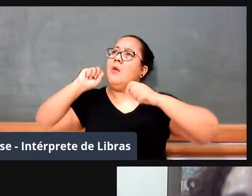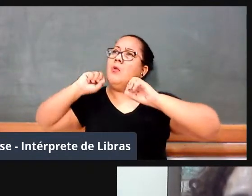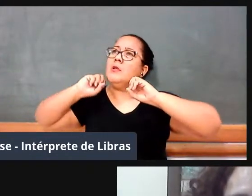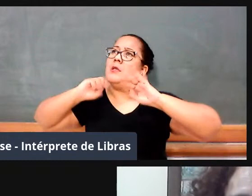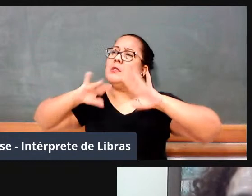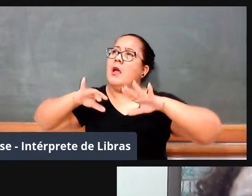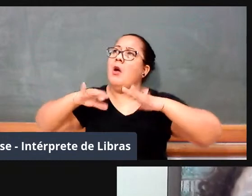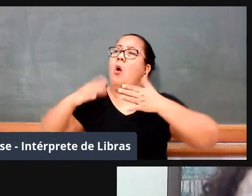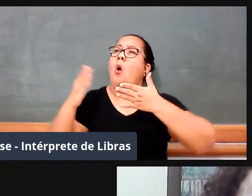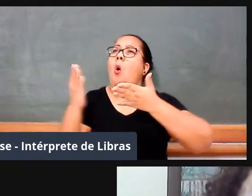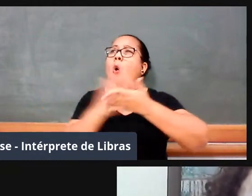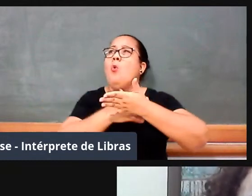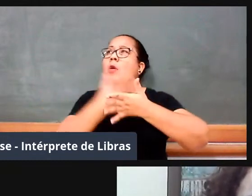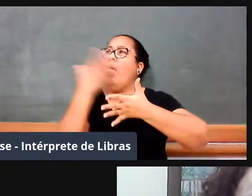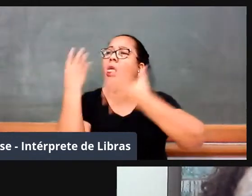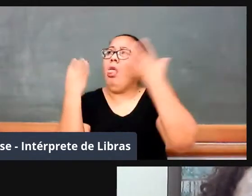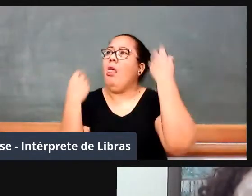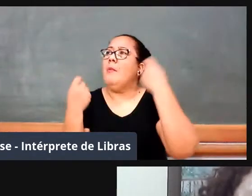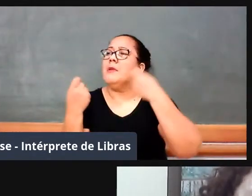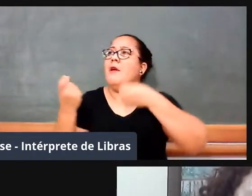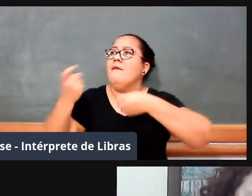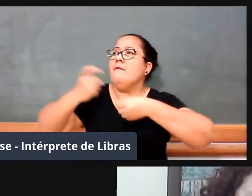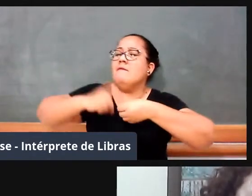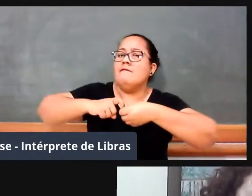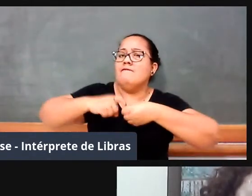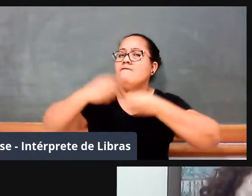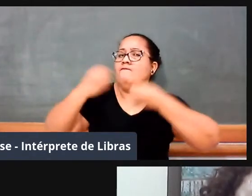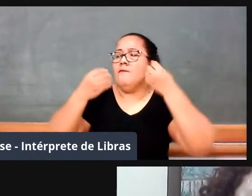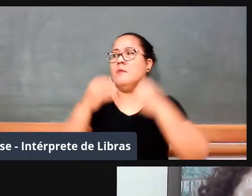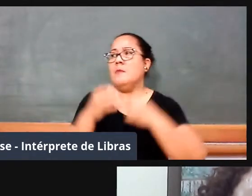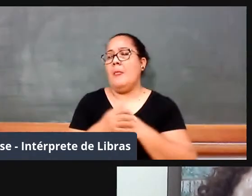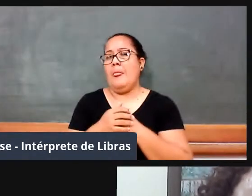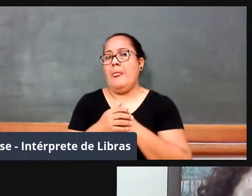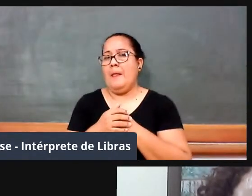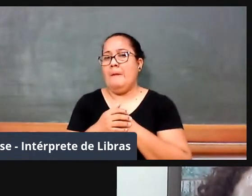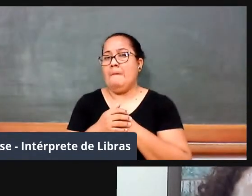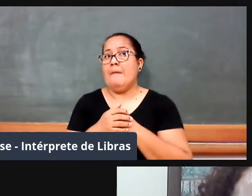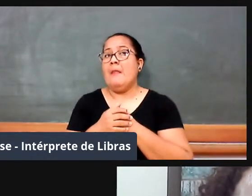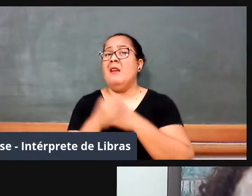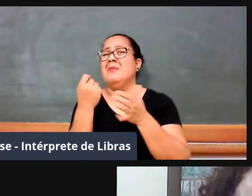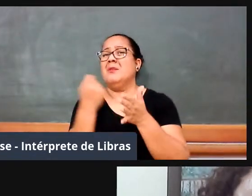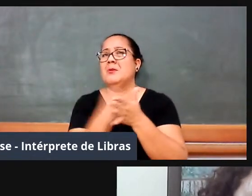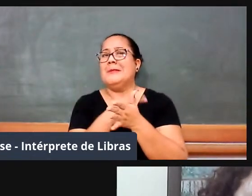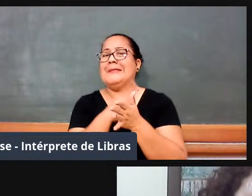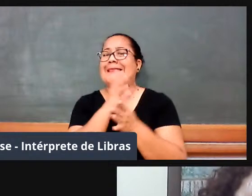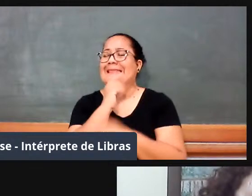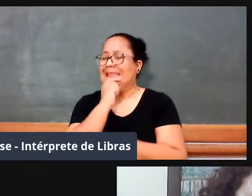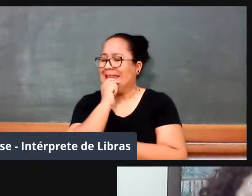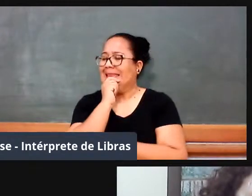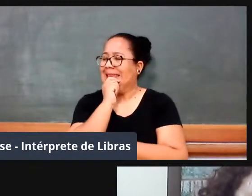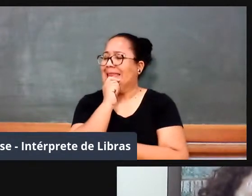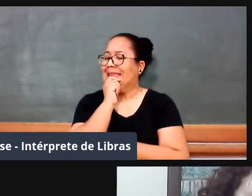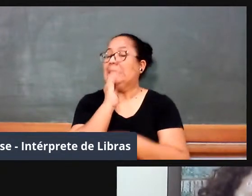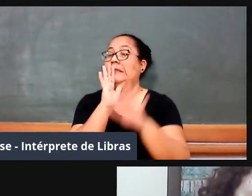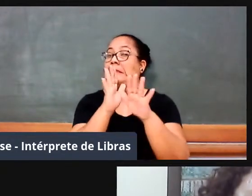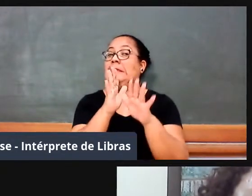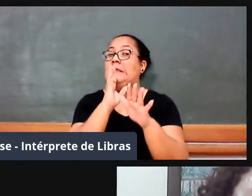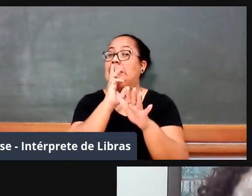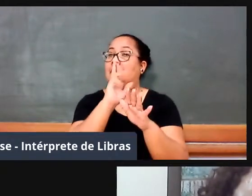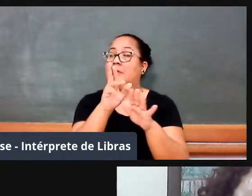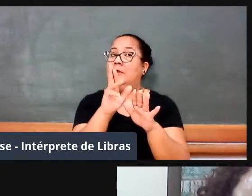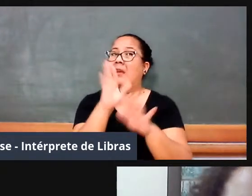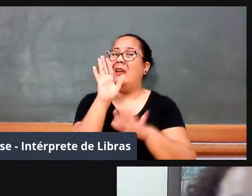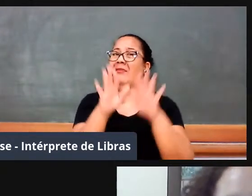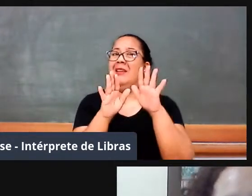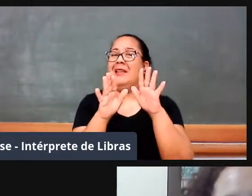esquecido mesmo? É, é uma pergunta difícil, né, na verdade, talvez a gente